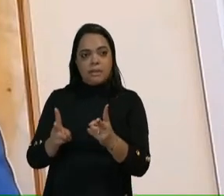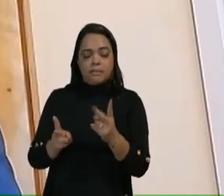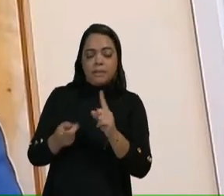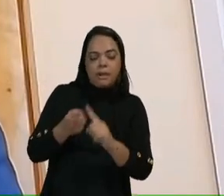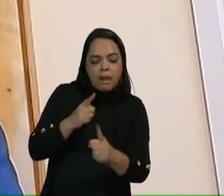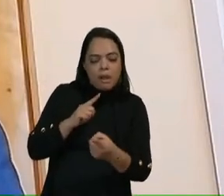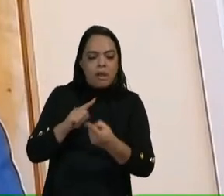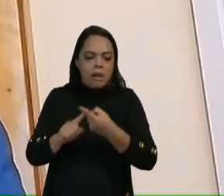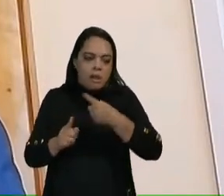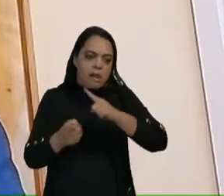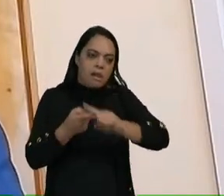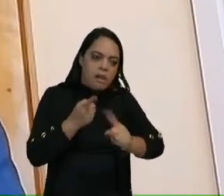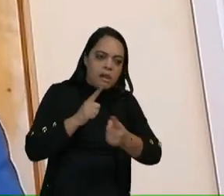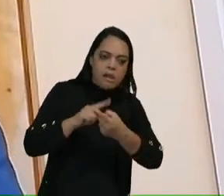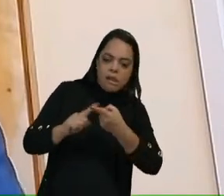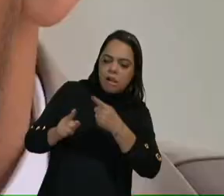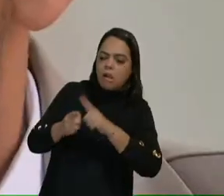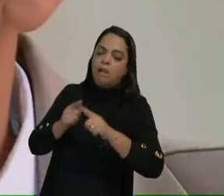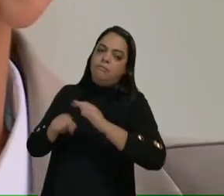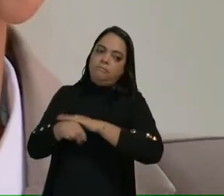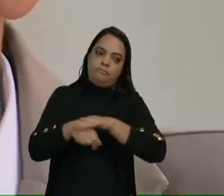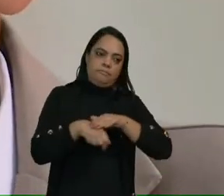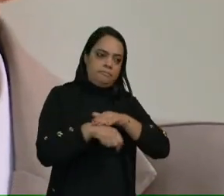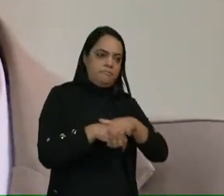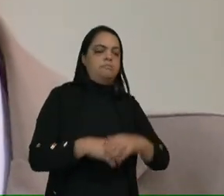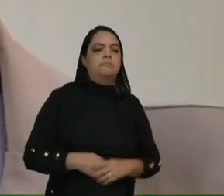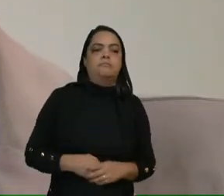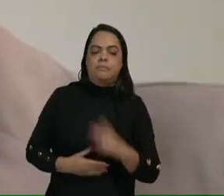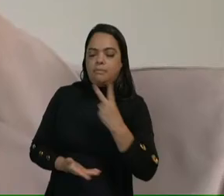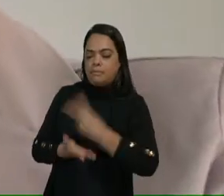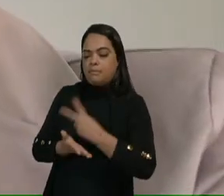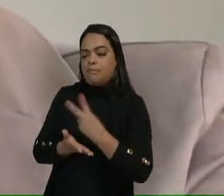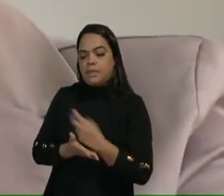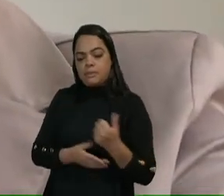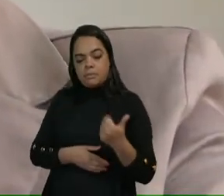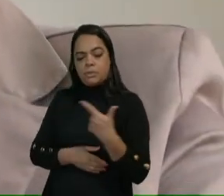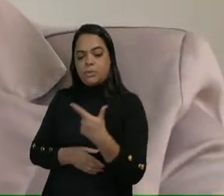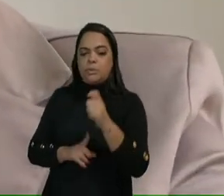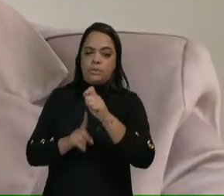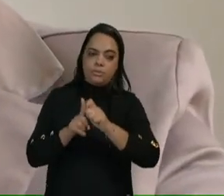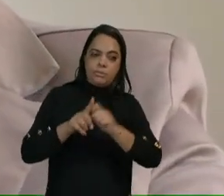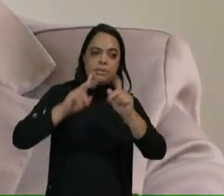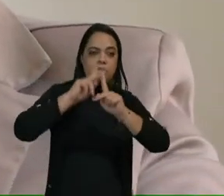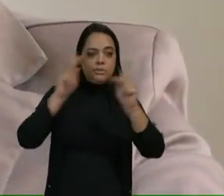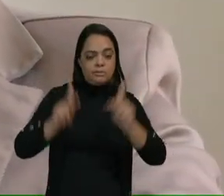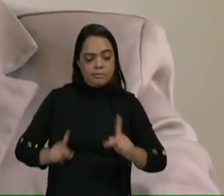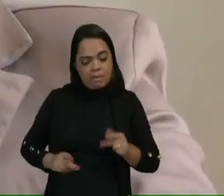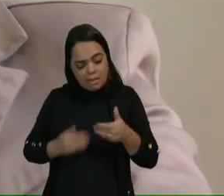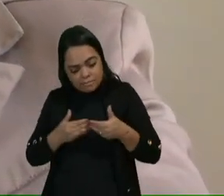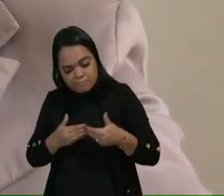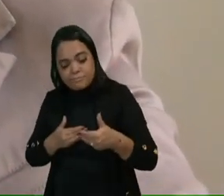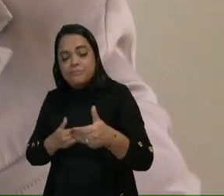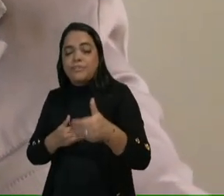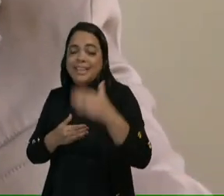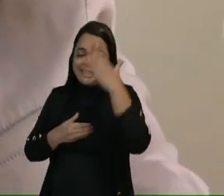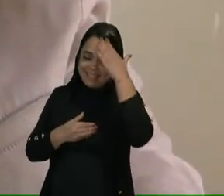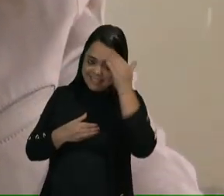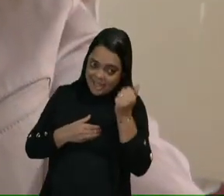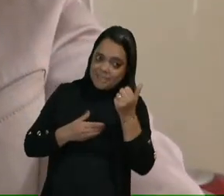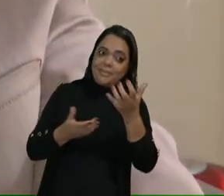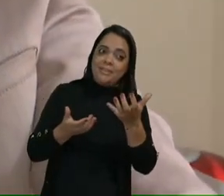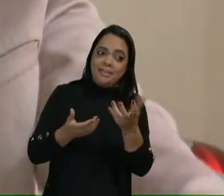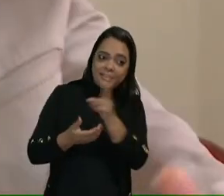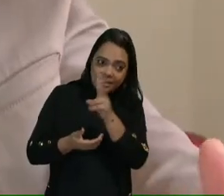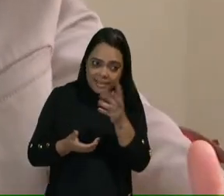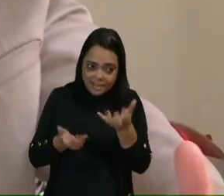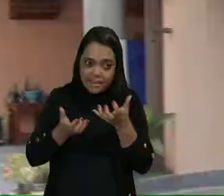negociação, um bom senso, uma boa conversa. Mesmo com 12 meses de paz pela frente, o Renan sabe que pretende continuar